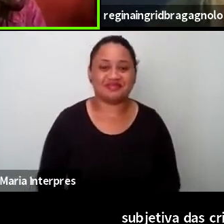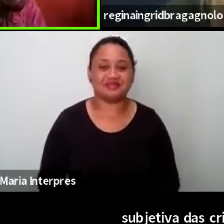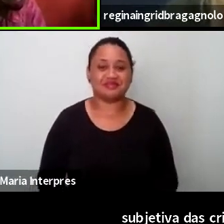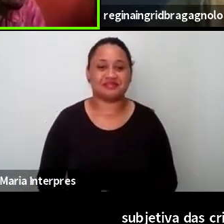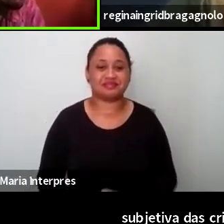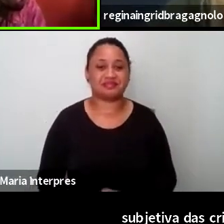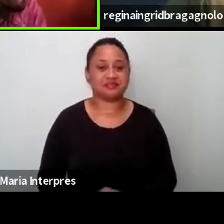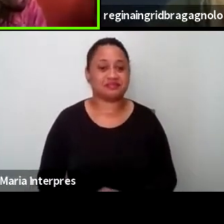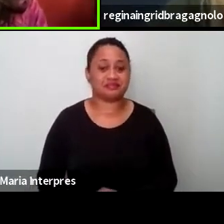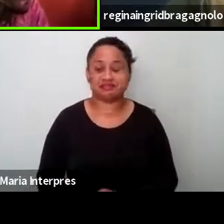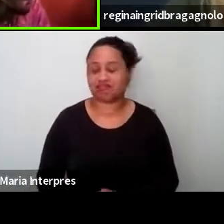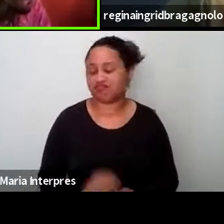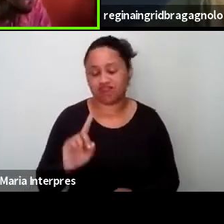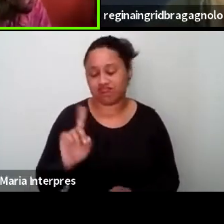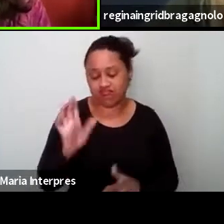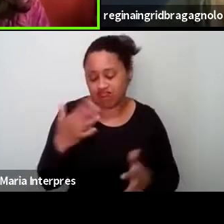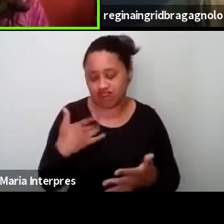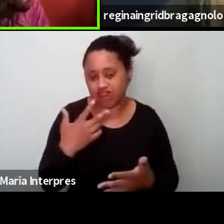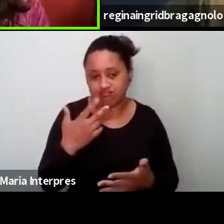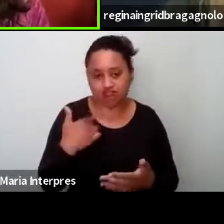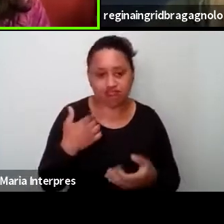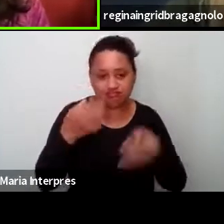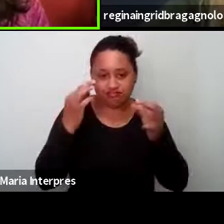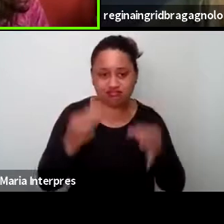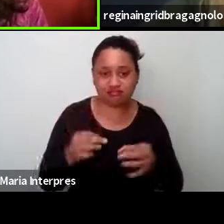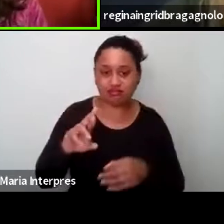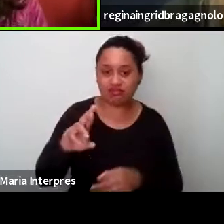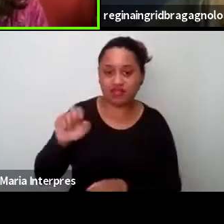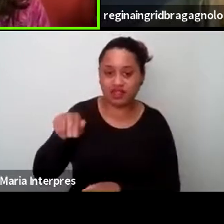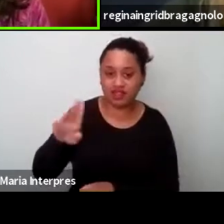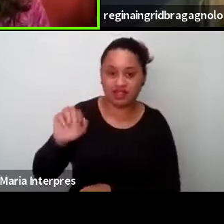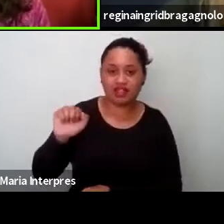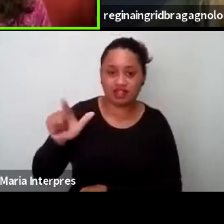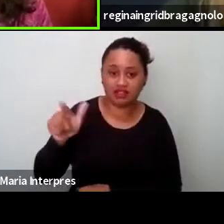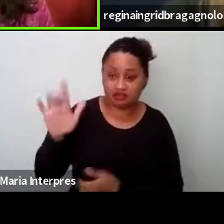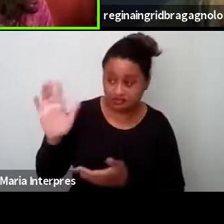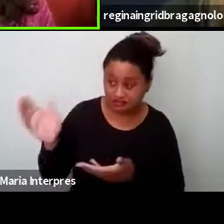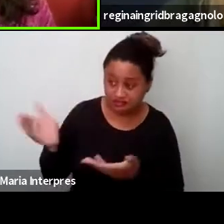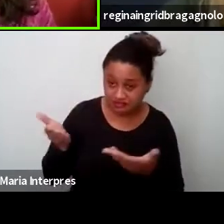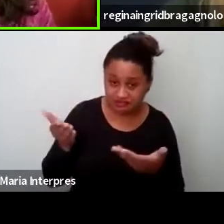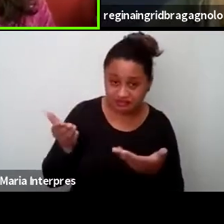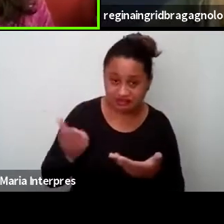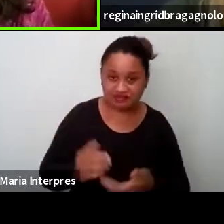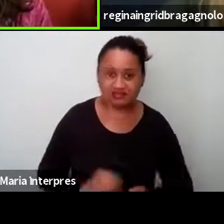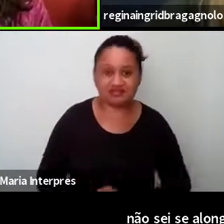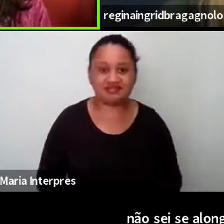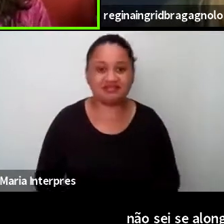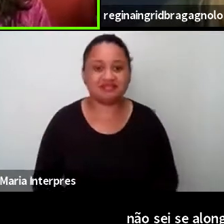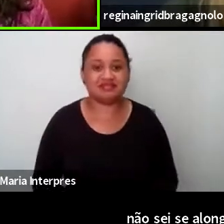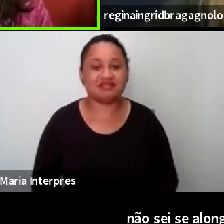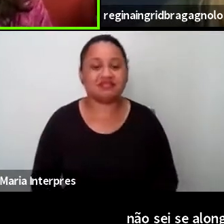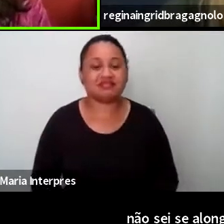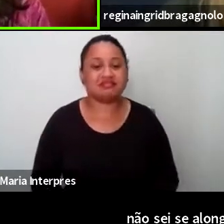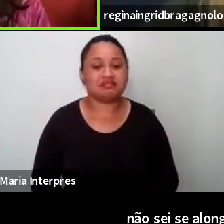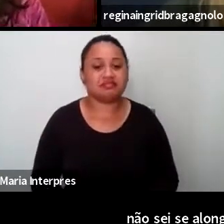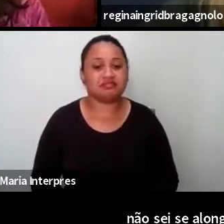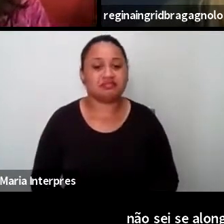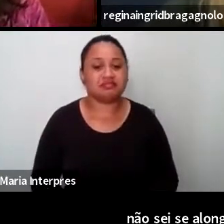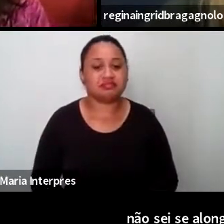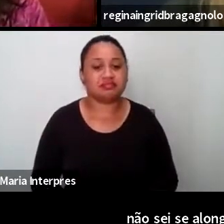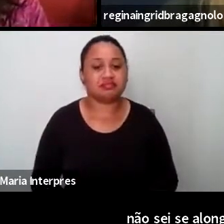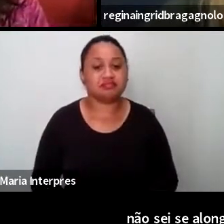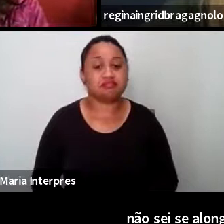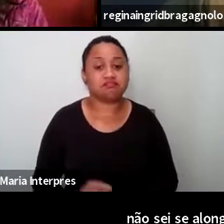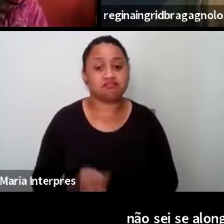Não, acho que é. Raquel, você... Eu deixo a minha fala. Pensando com a